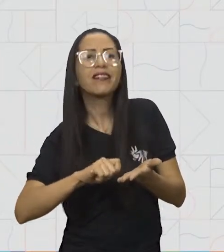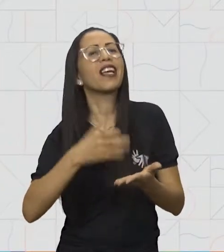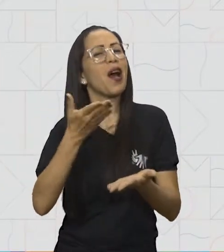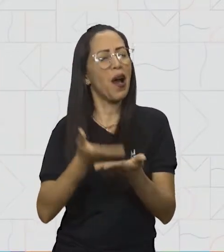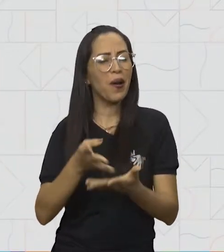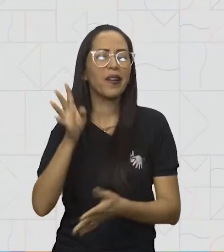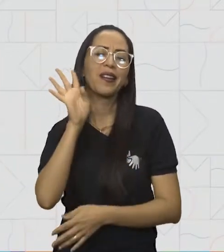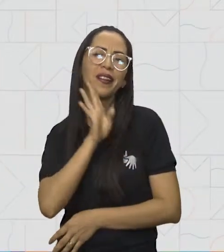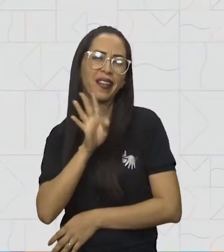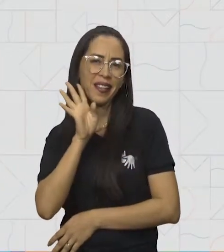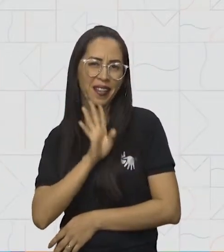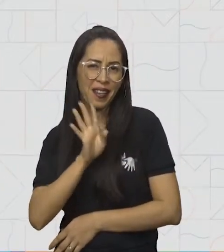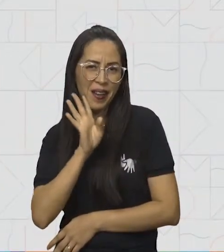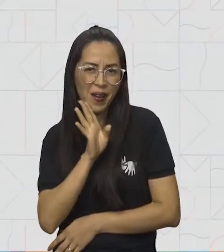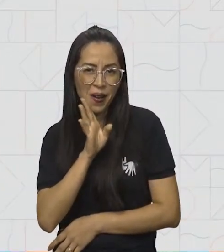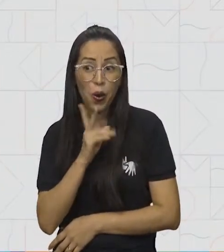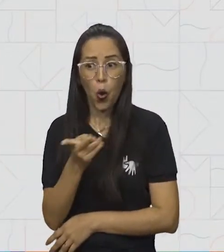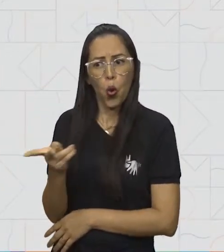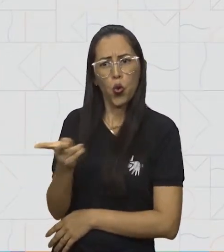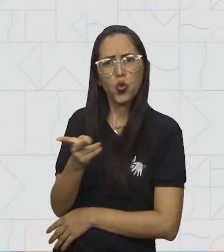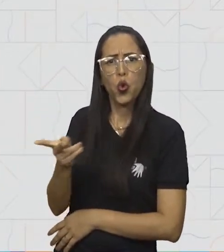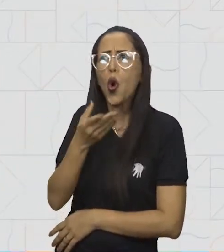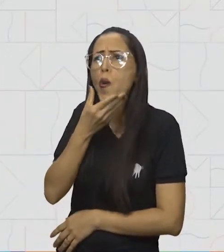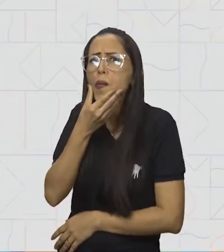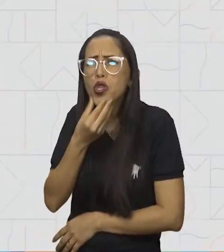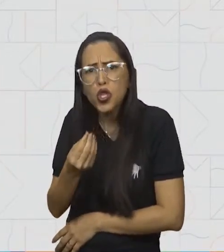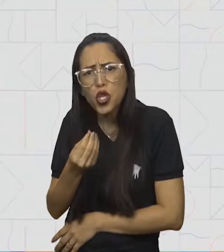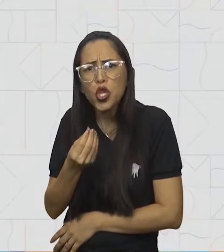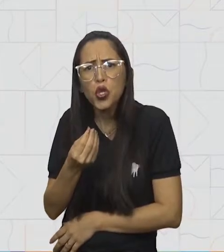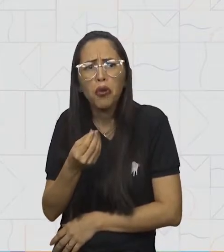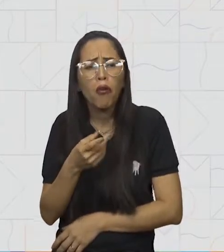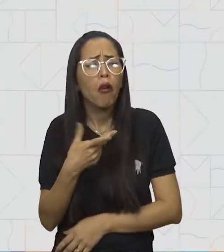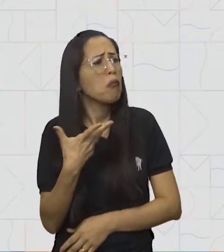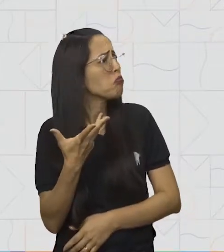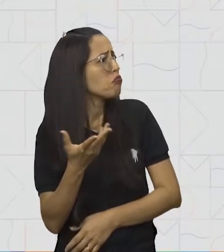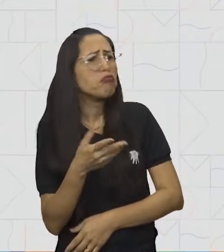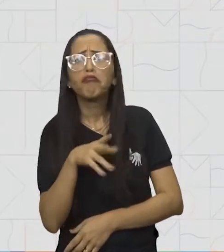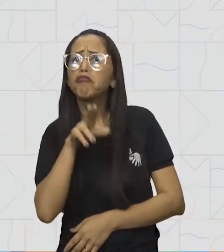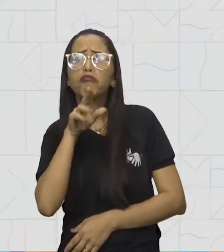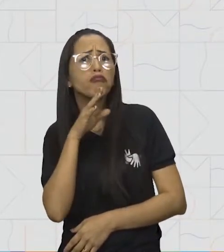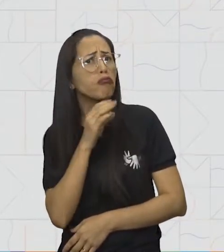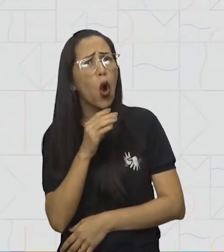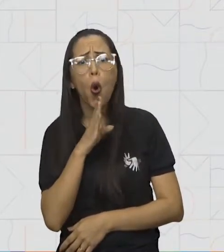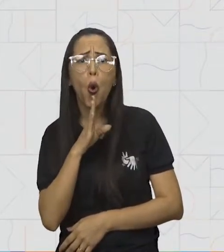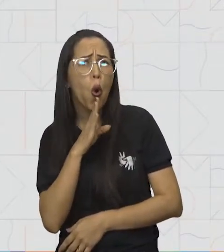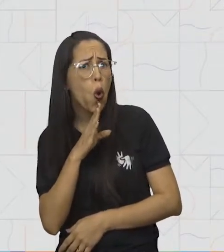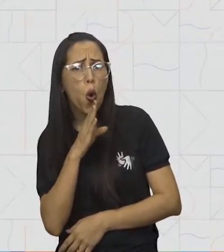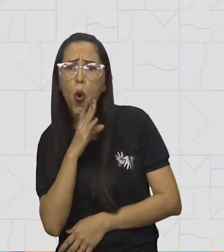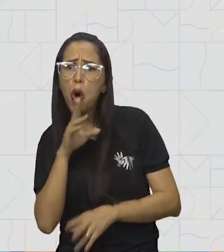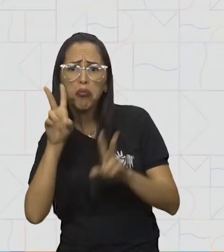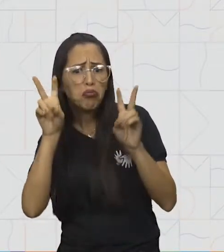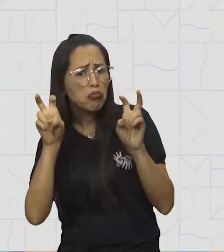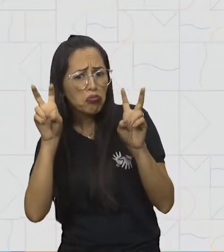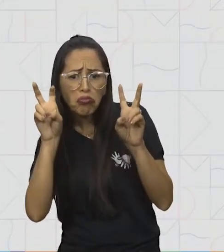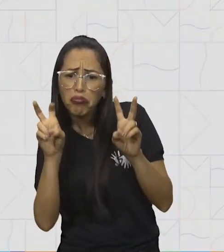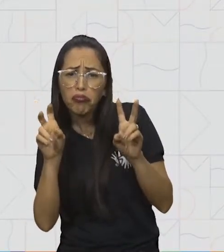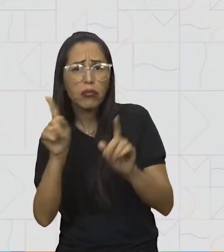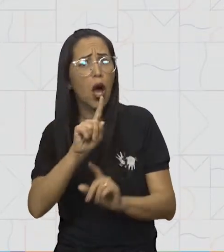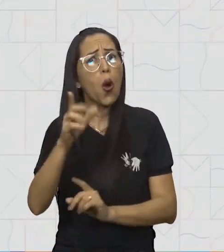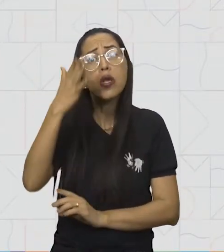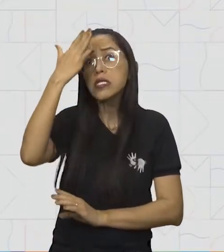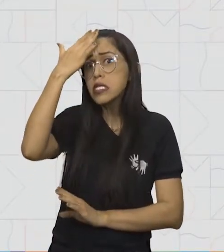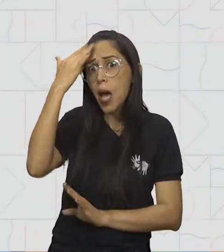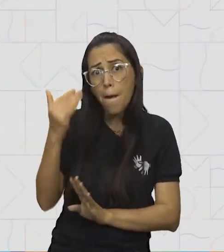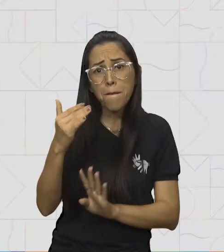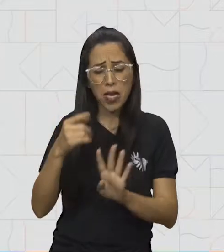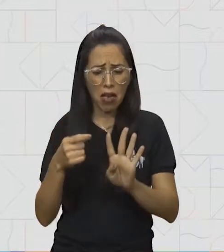que coisa legal! Pedro e João disseram que nunca tinham ouvido falar desse assunto e não sabiam o que era um